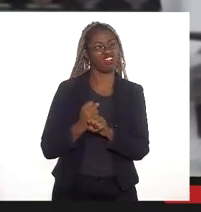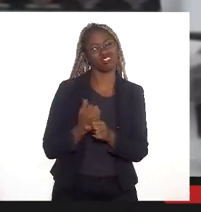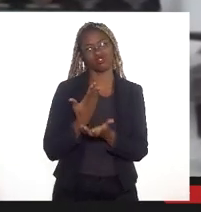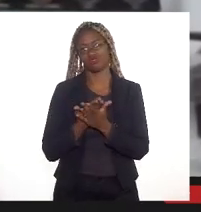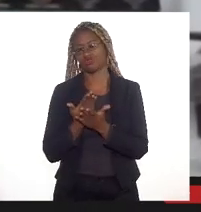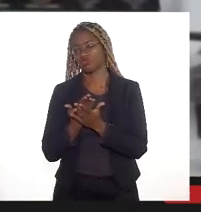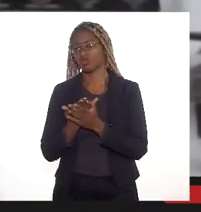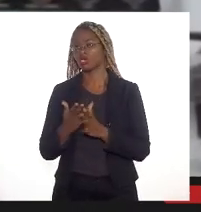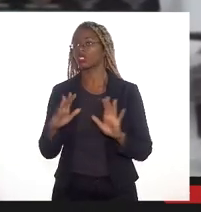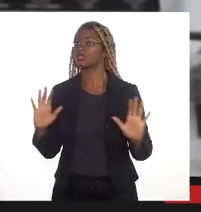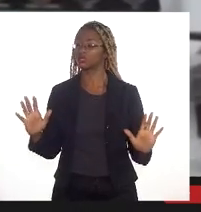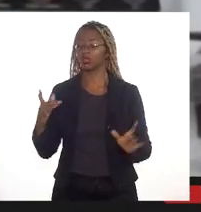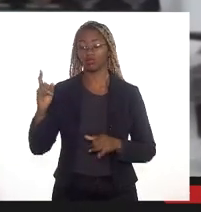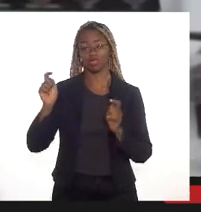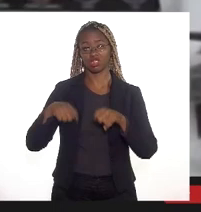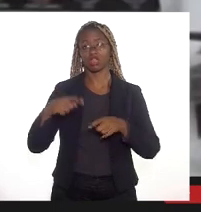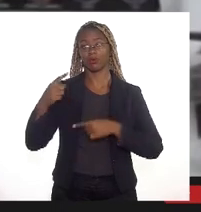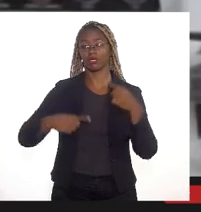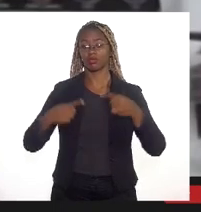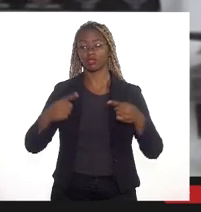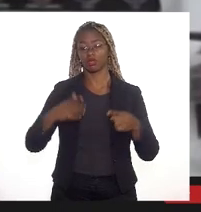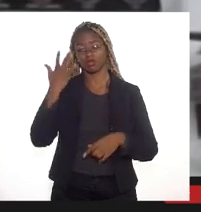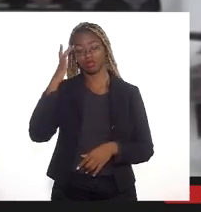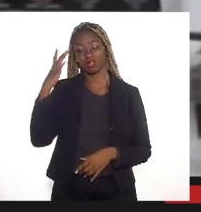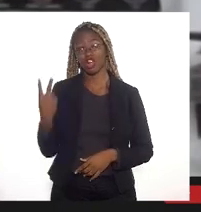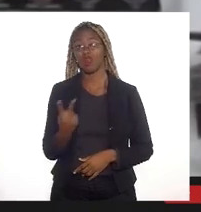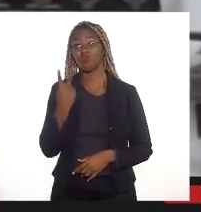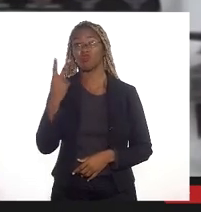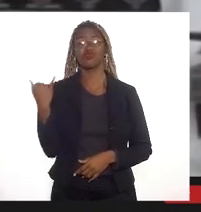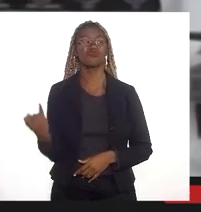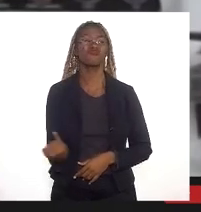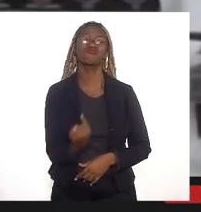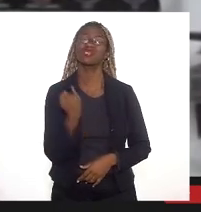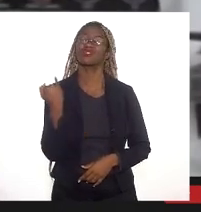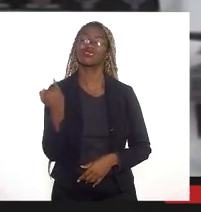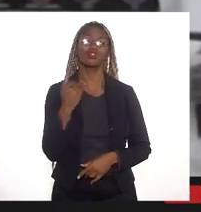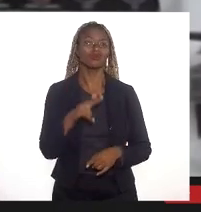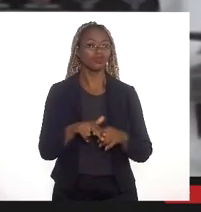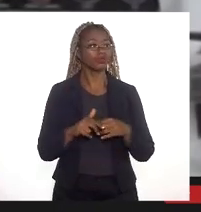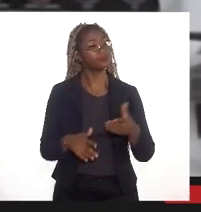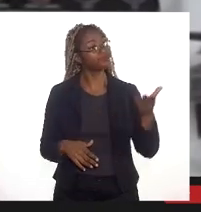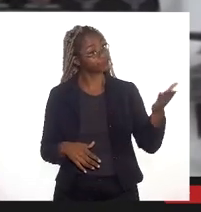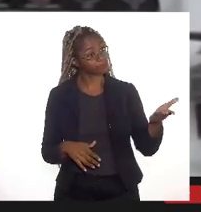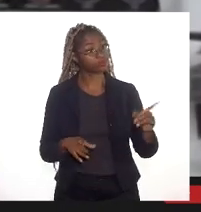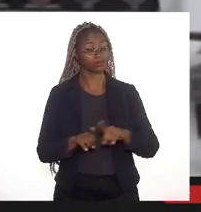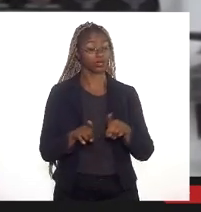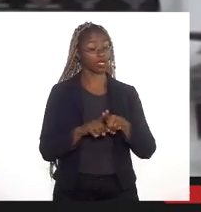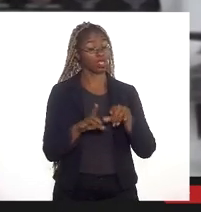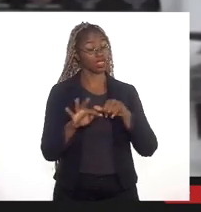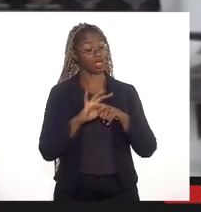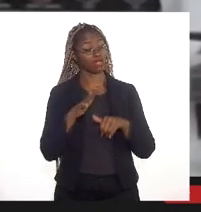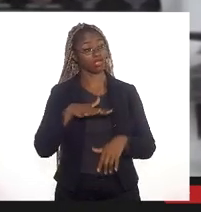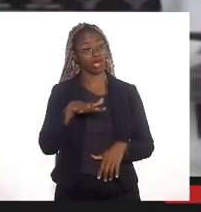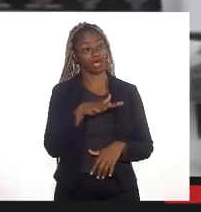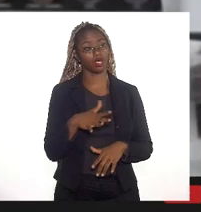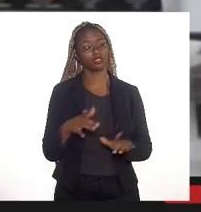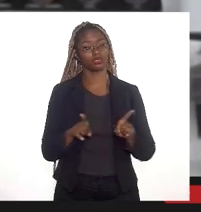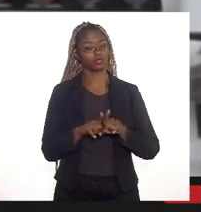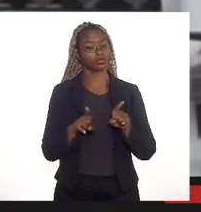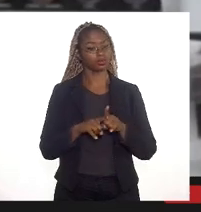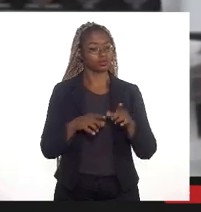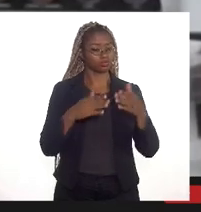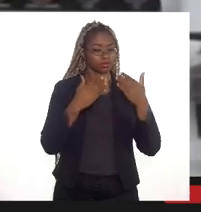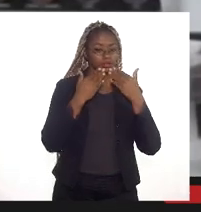debater e eu acho que isso tem um valor muito importante porque o senhor também como especialista da área vai apresentar ponto de